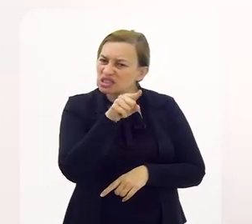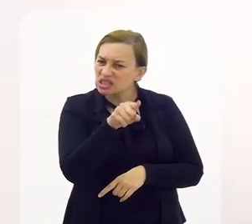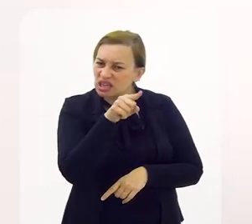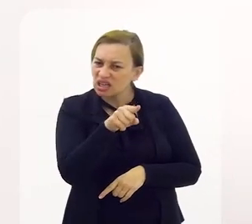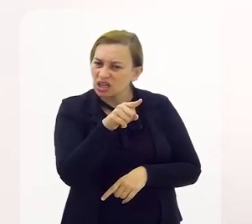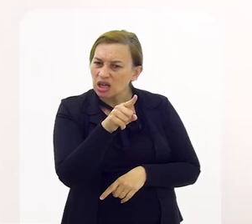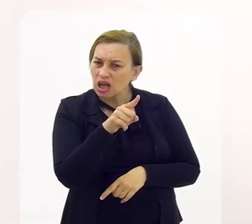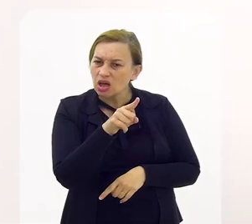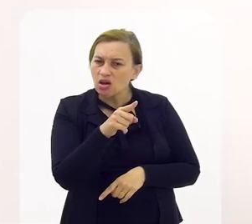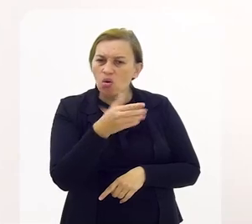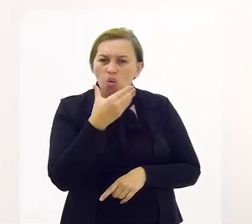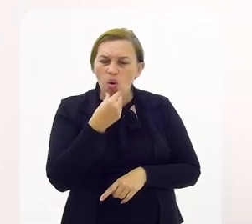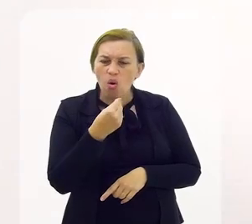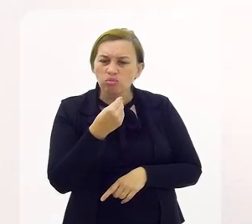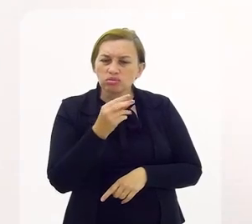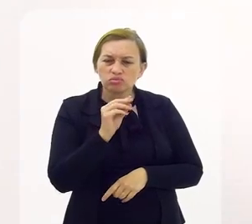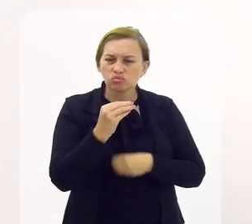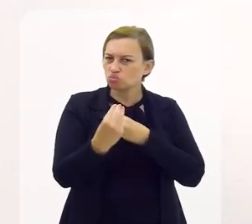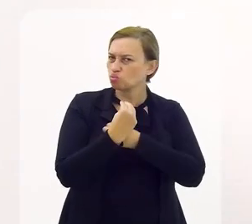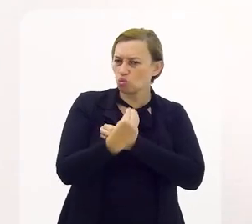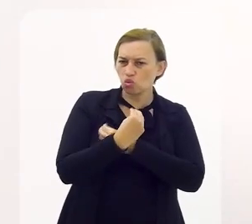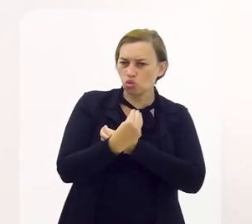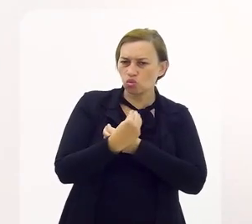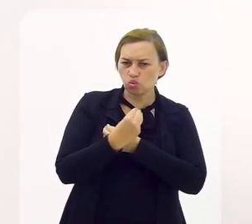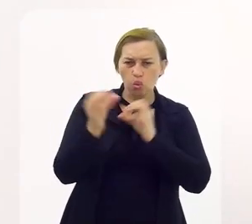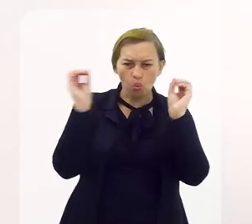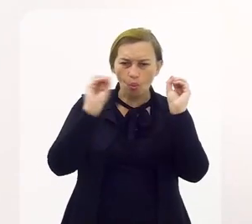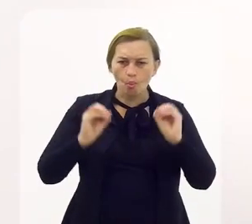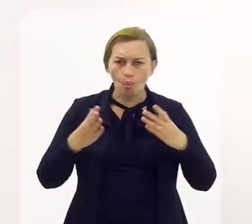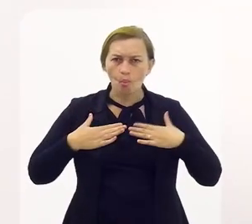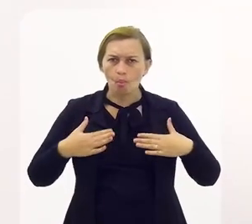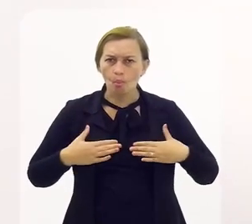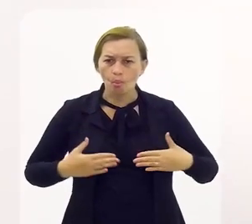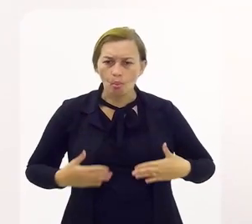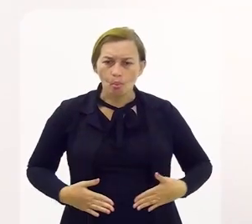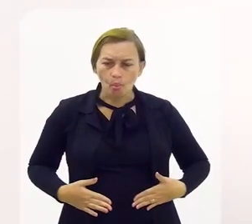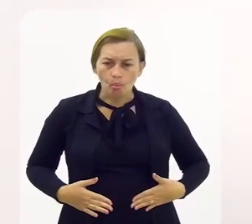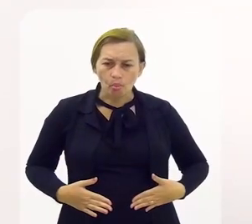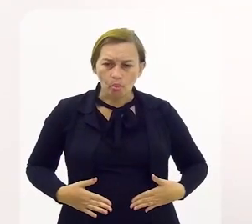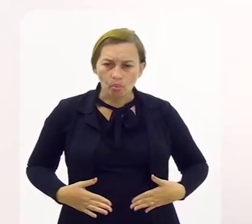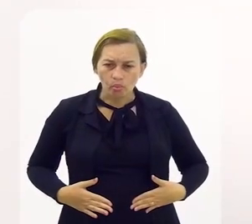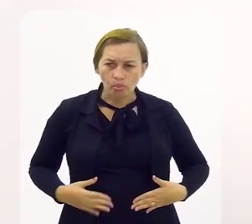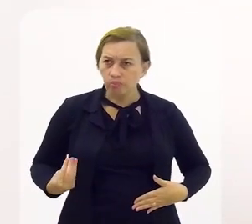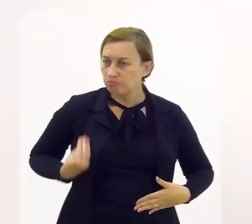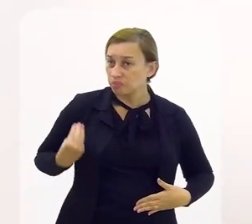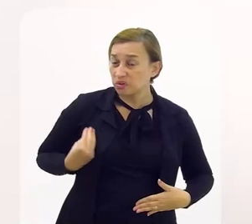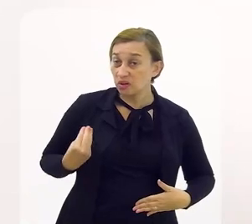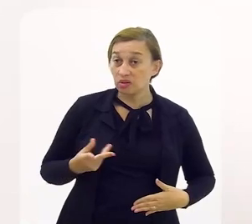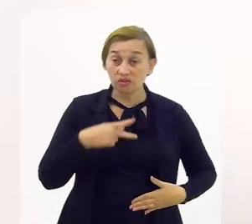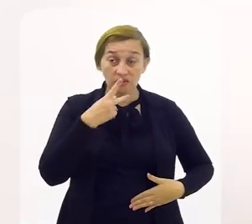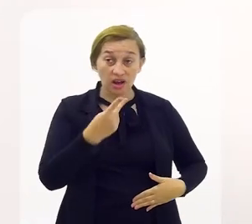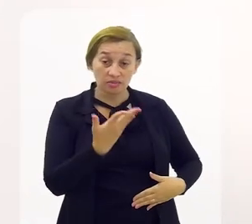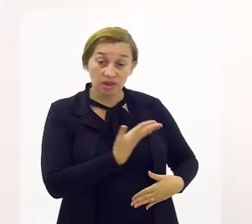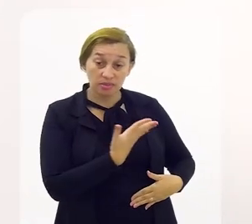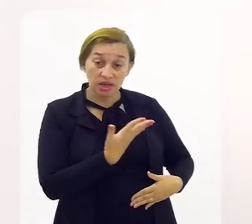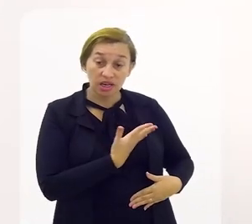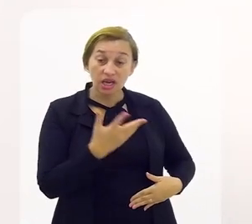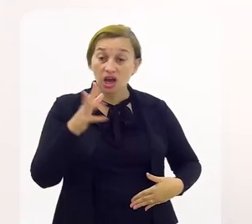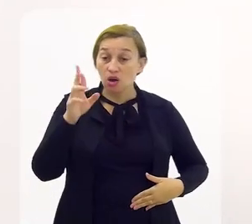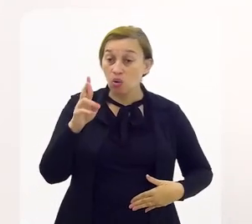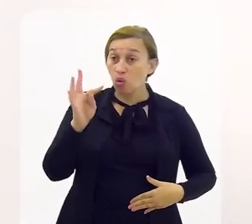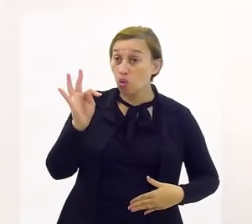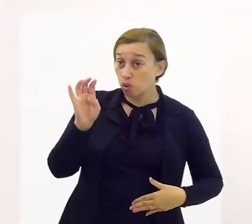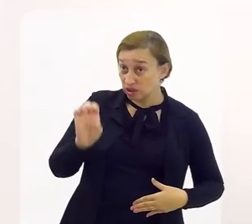lá Porque ele não cuidou desse corpo que lhe foi dado para ele viver Ou como diz a minha amiga